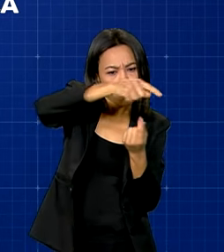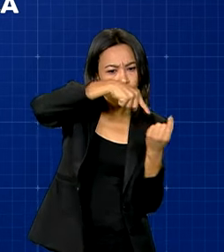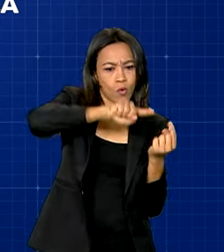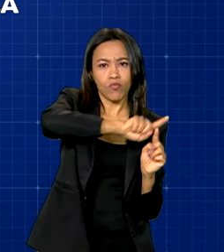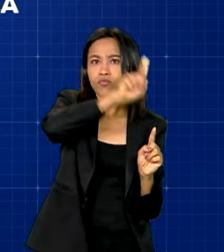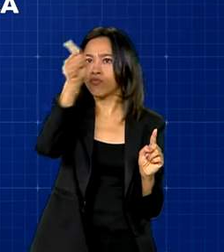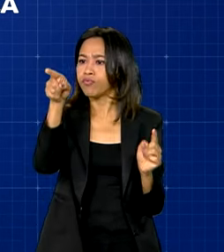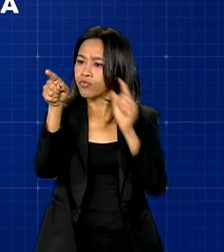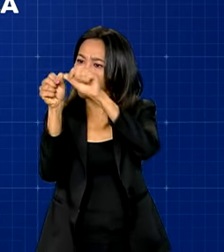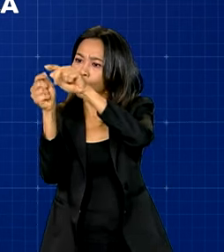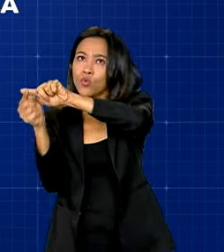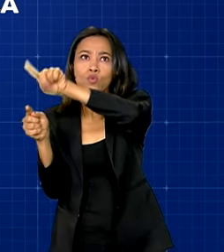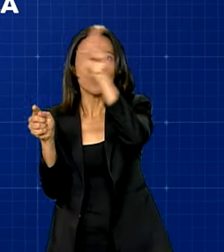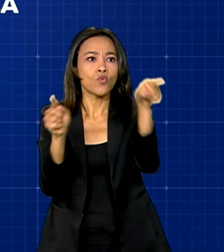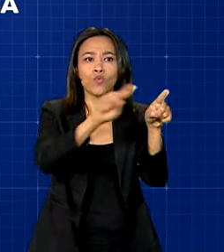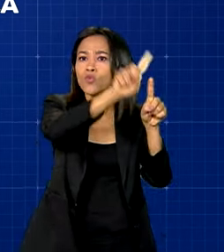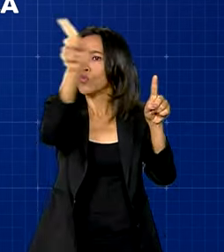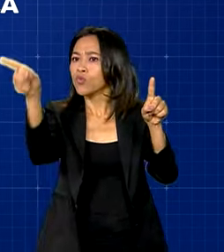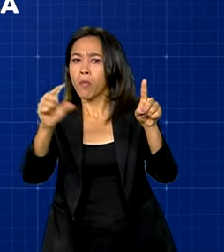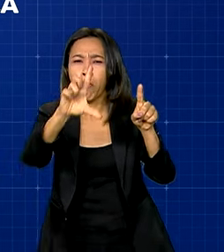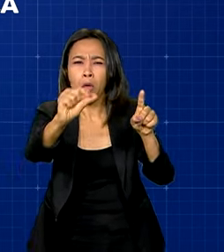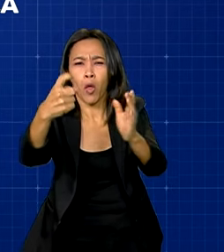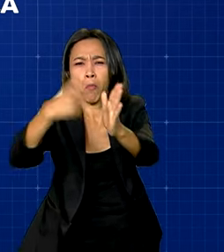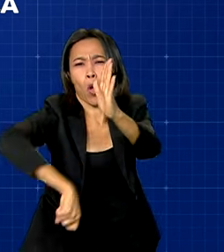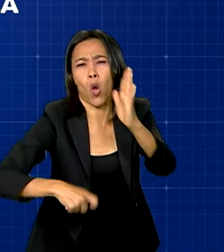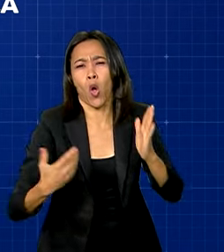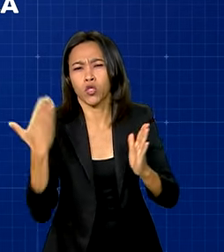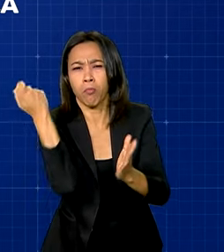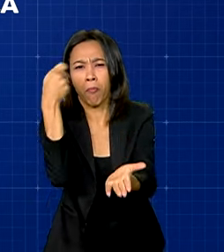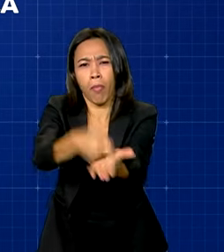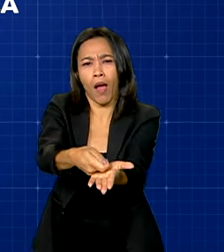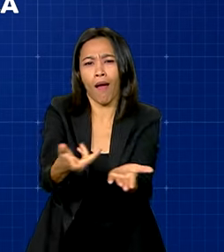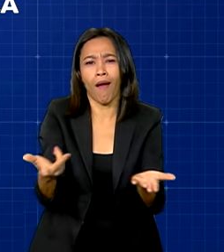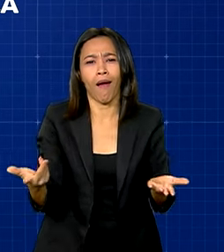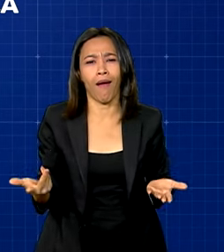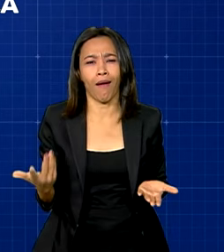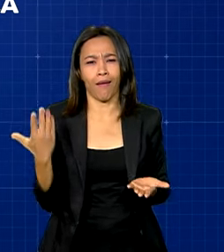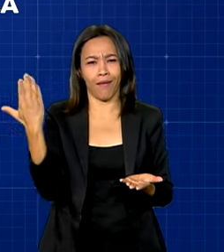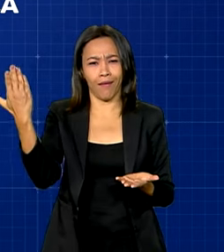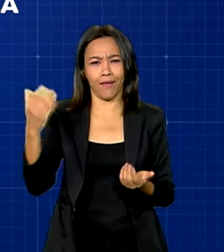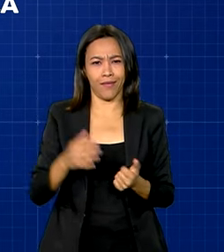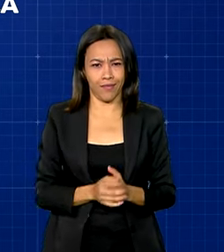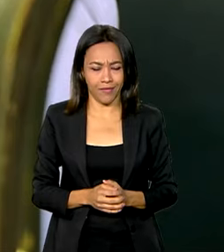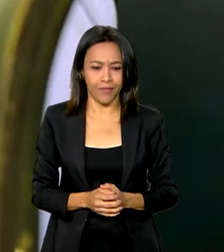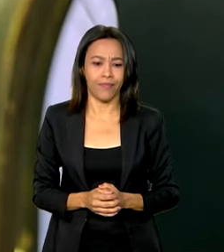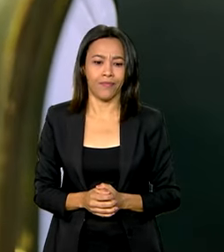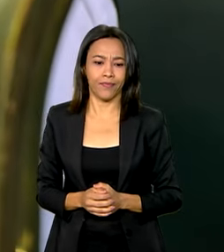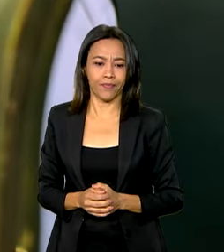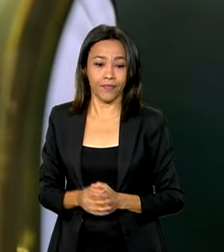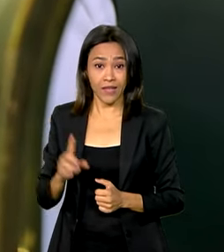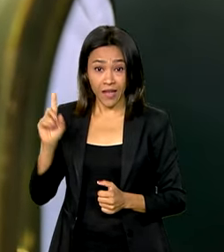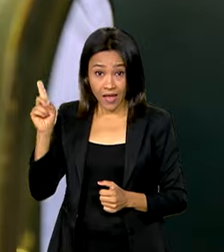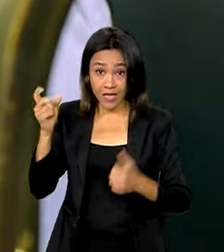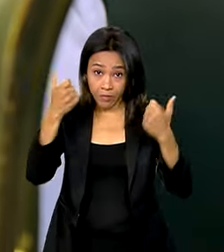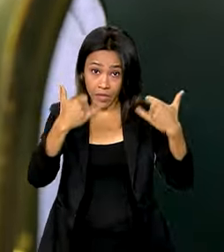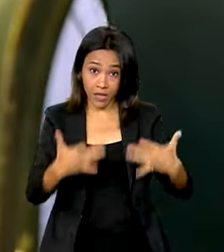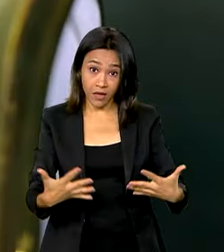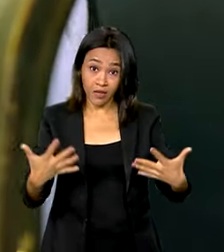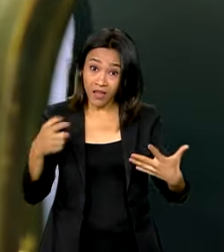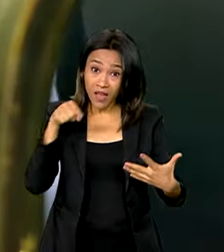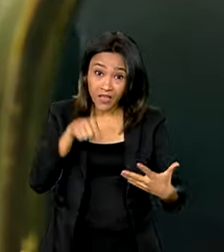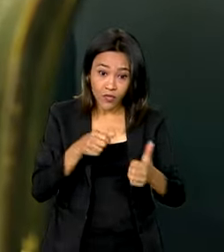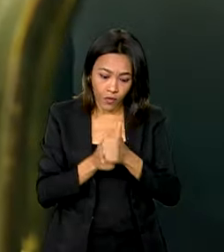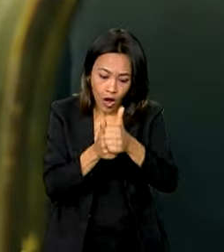estrangeiros, onde se pagam menos impostos, conhecidos como paraísos fiscais. Essa mudança não foi